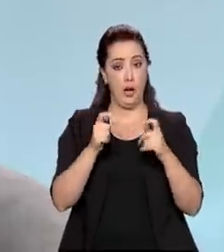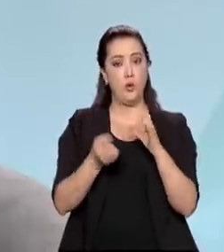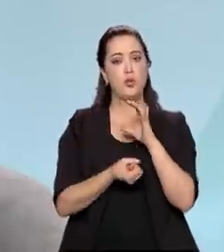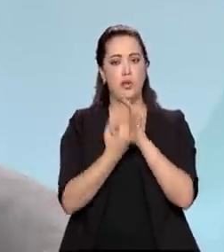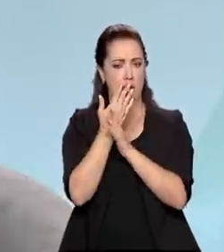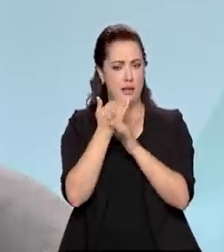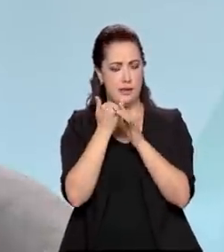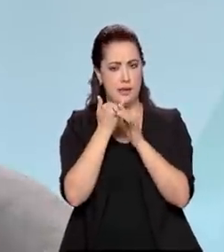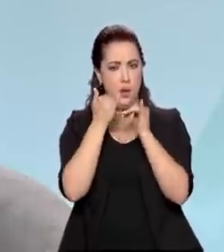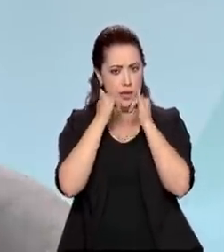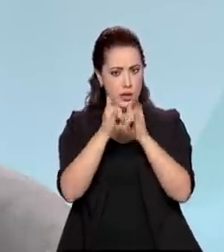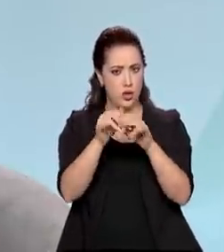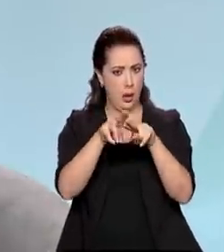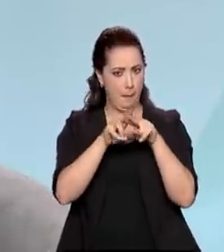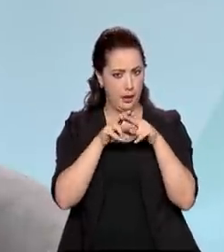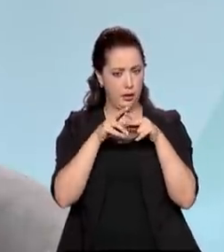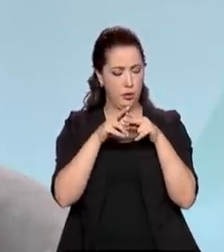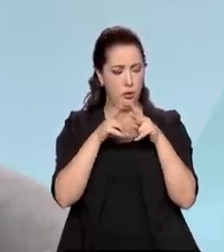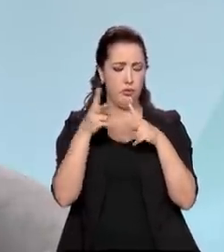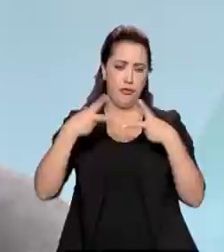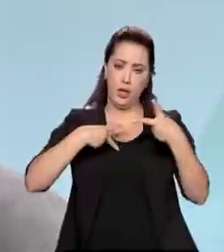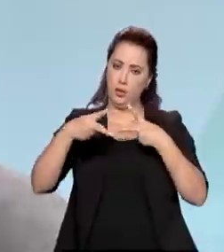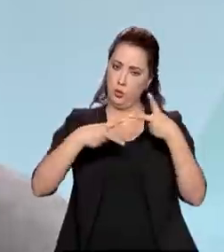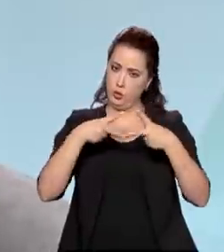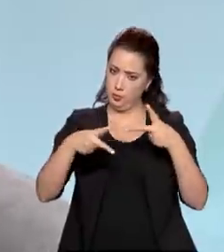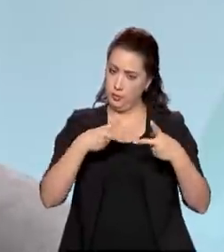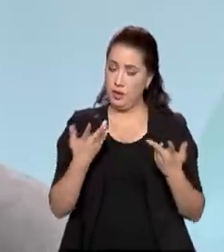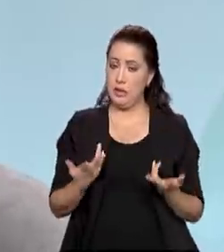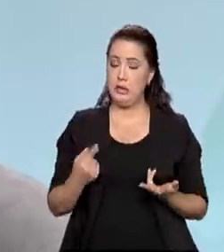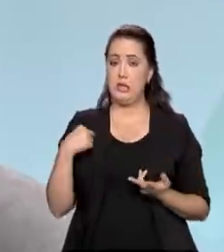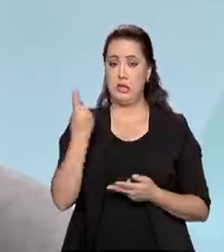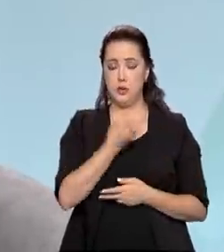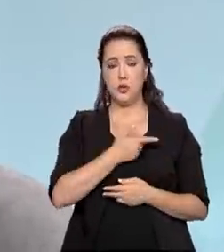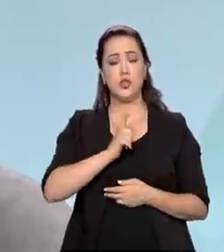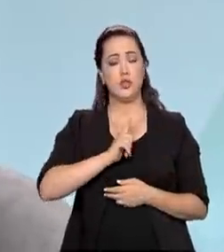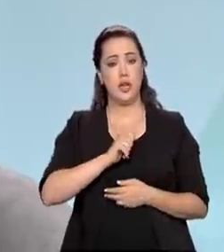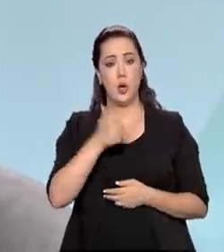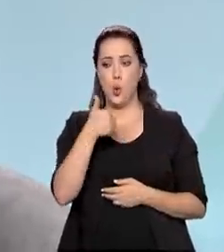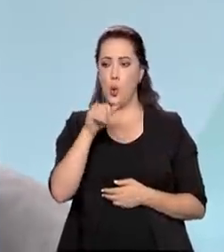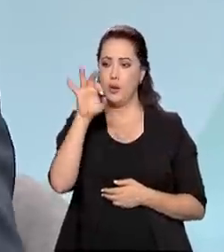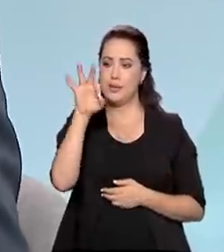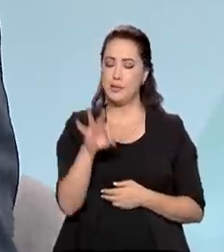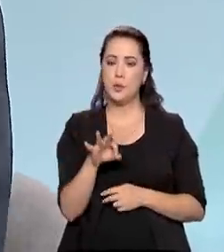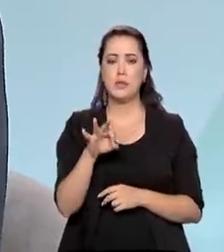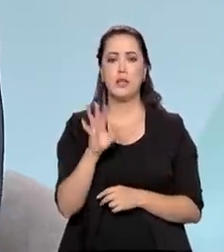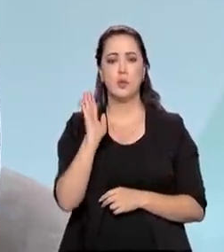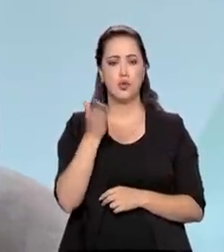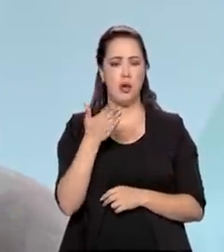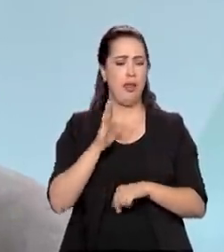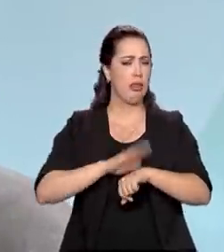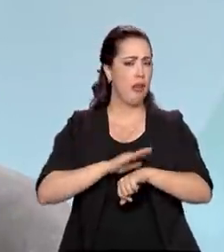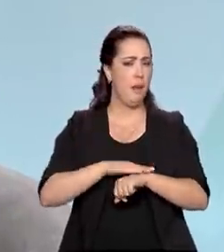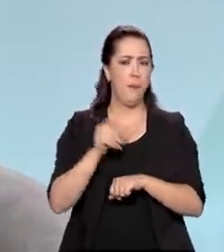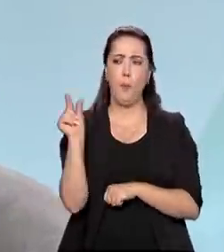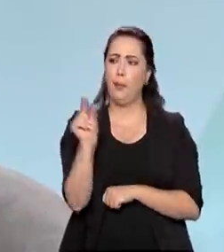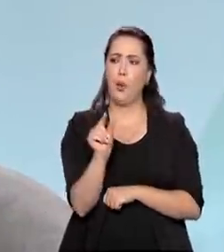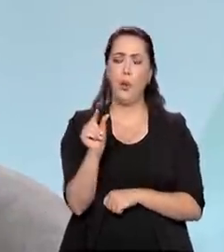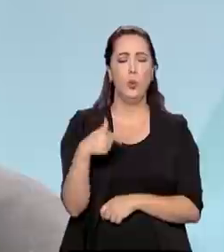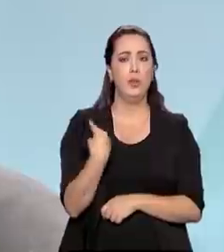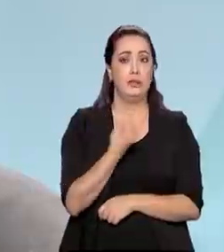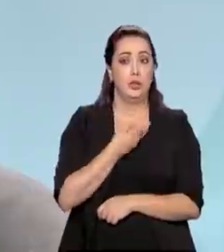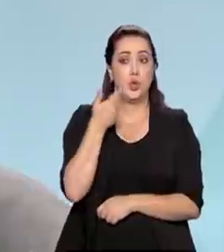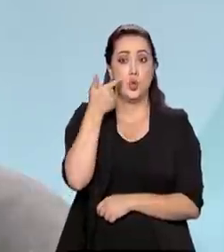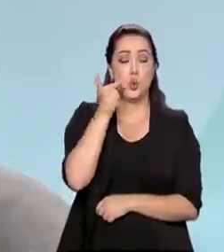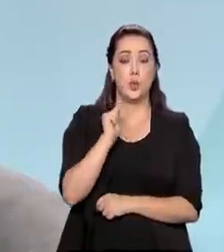nossa capacidade instalada já é 11% de toda a capacidade já instalada no Brasil, ou seja, em pouco tempo nós já atingimos, em